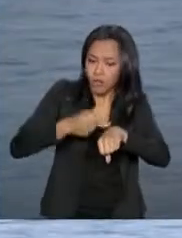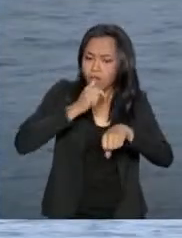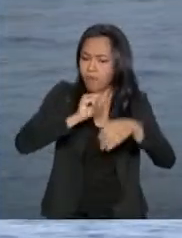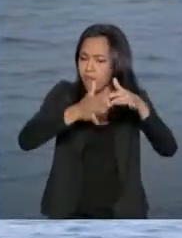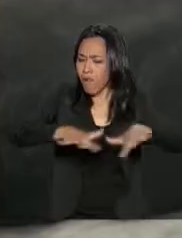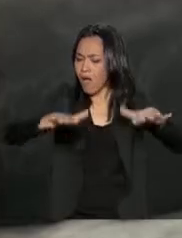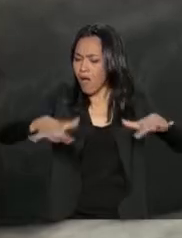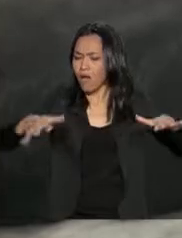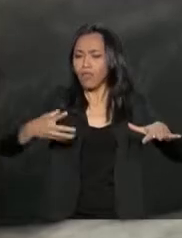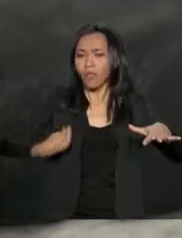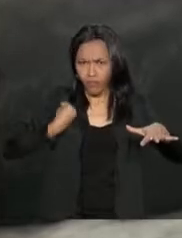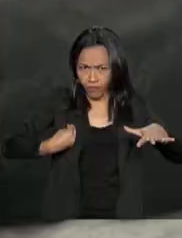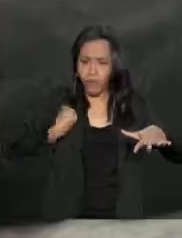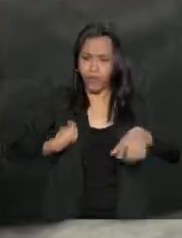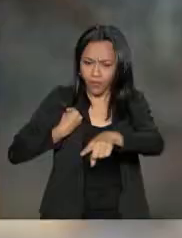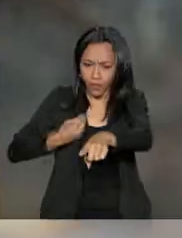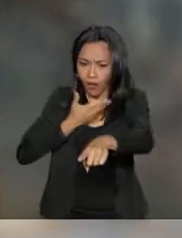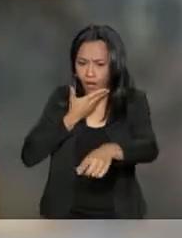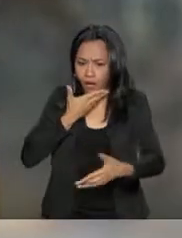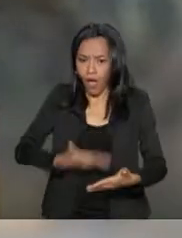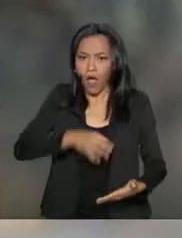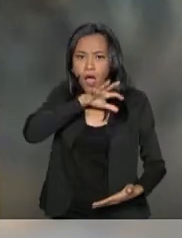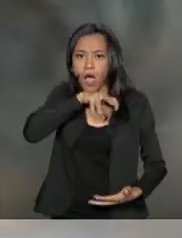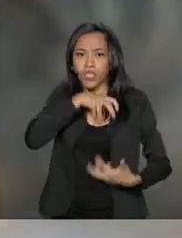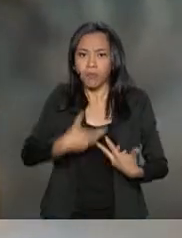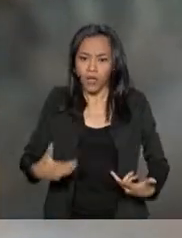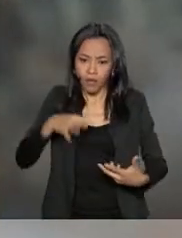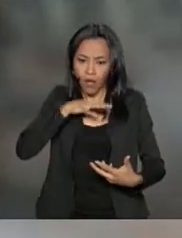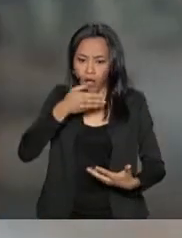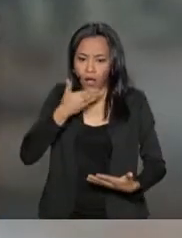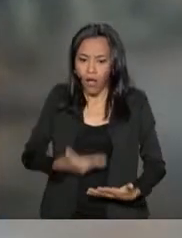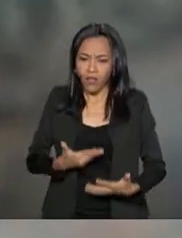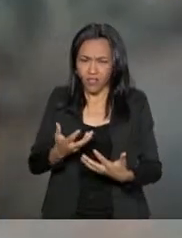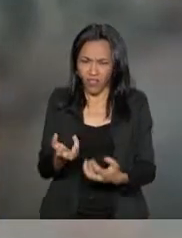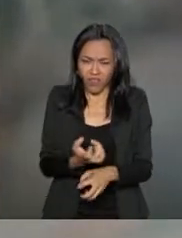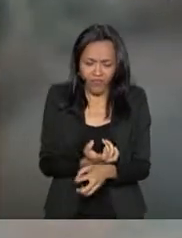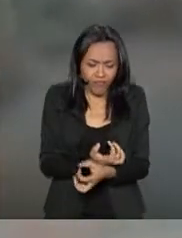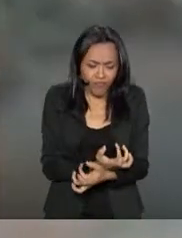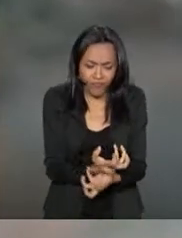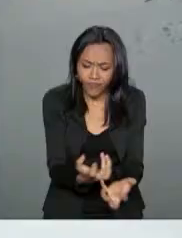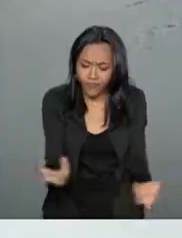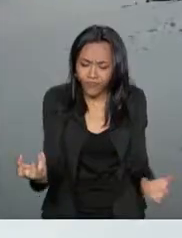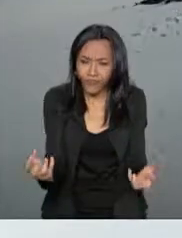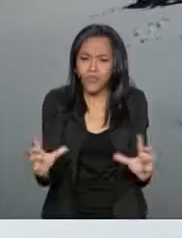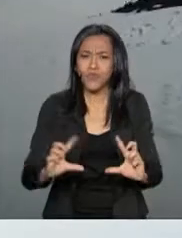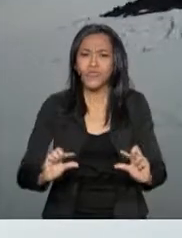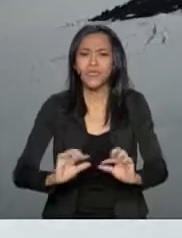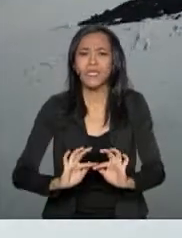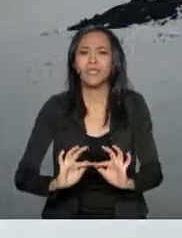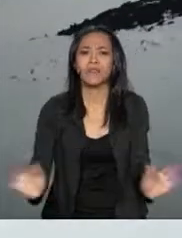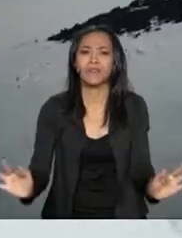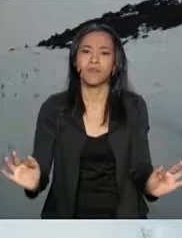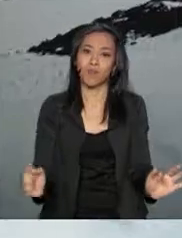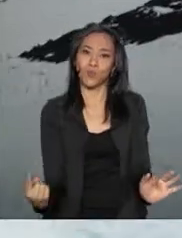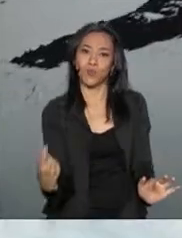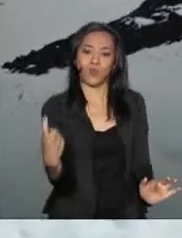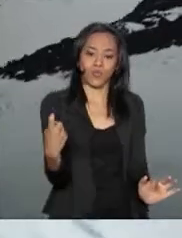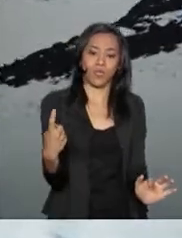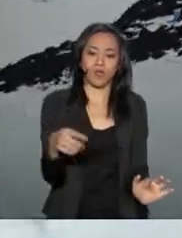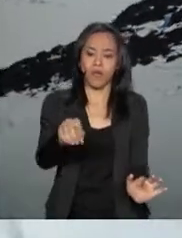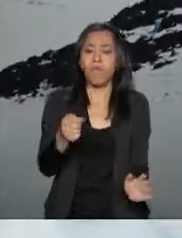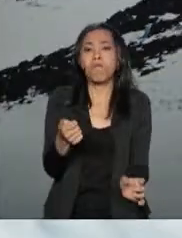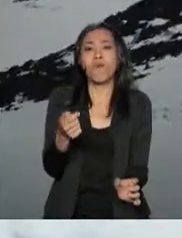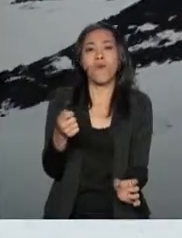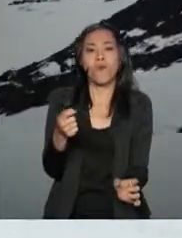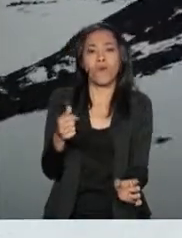muita vida, animais impressionantes. Uma vegetação rasteira, mas única. Ambiente pouco alterado